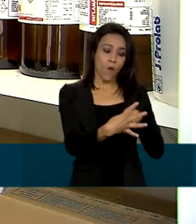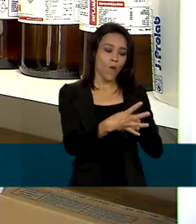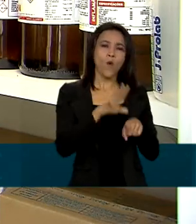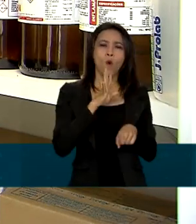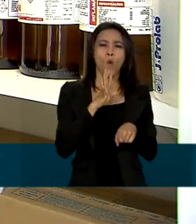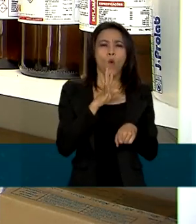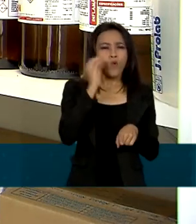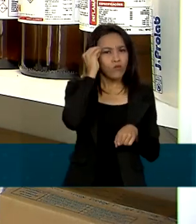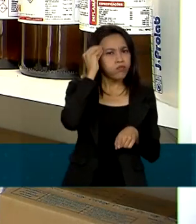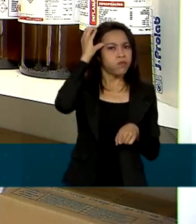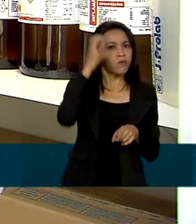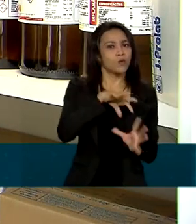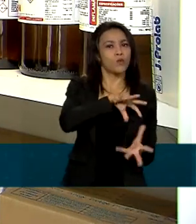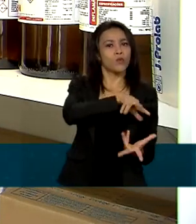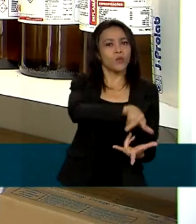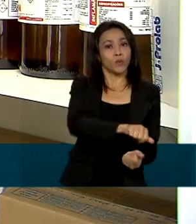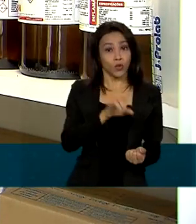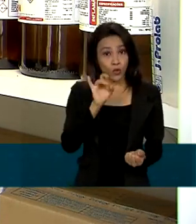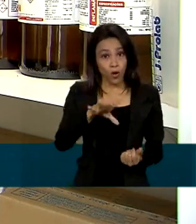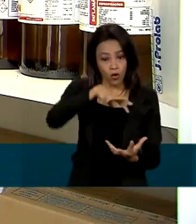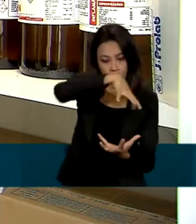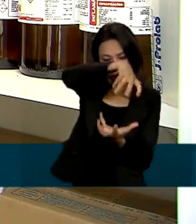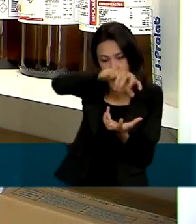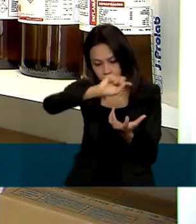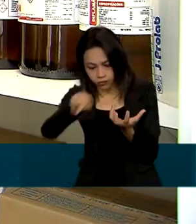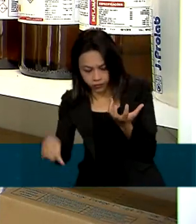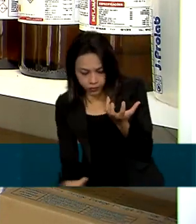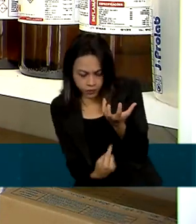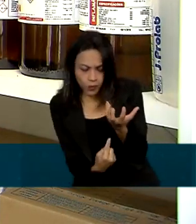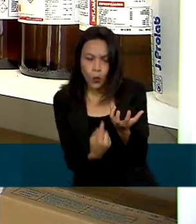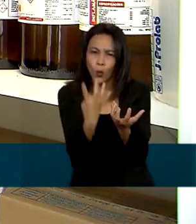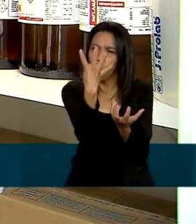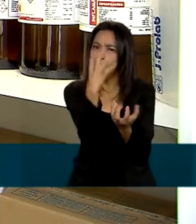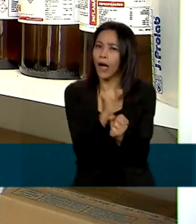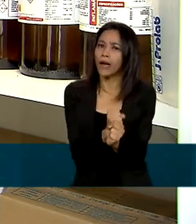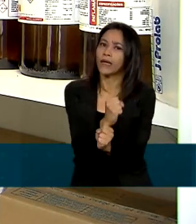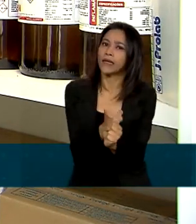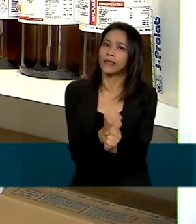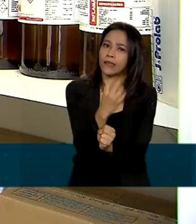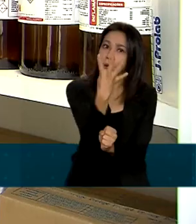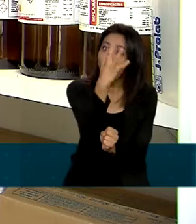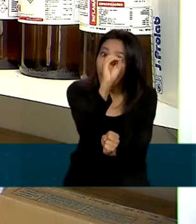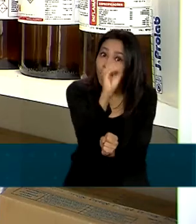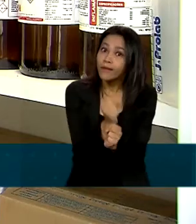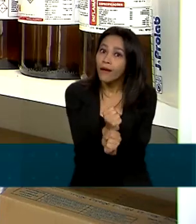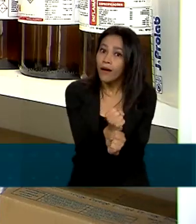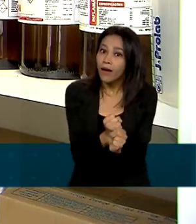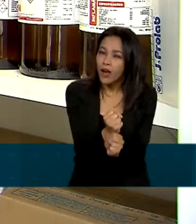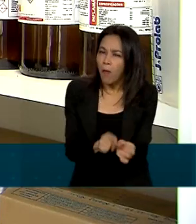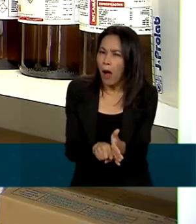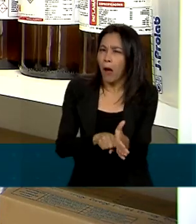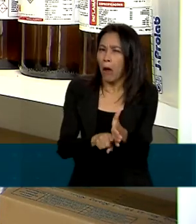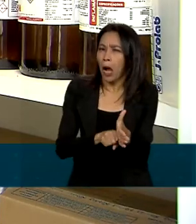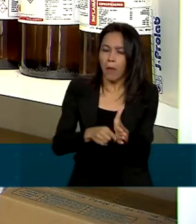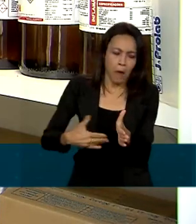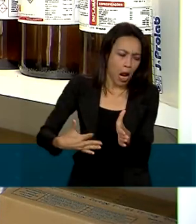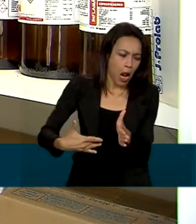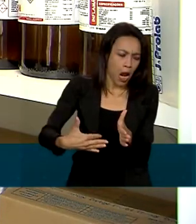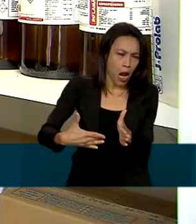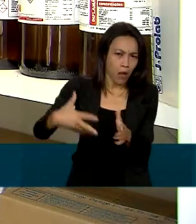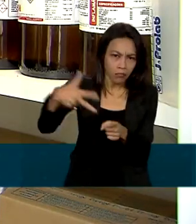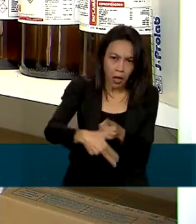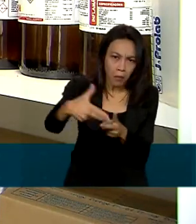Só no continente gelado já são 40 anos ininterruptos de pesquisas, com resultados considerados